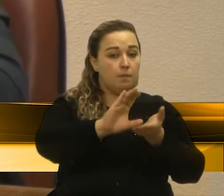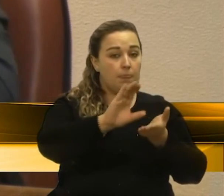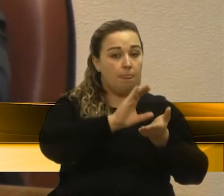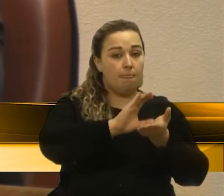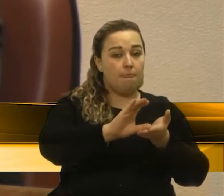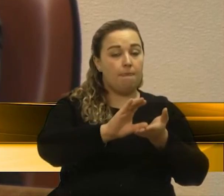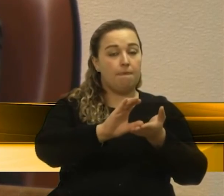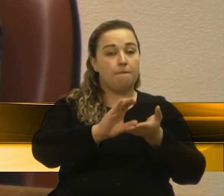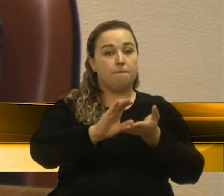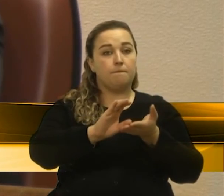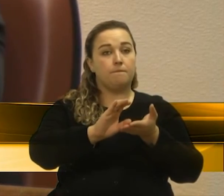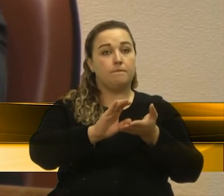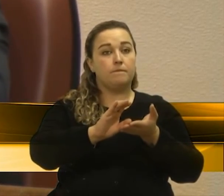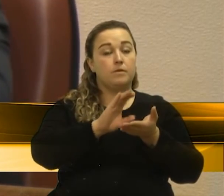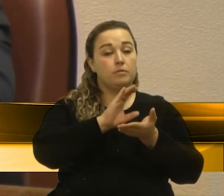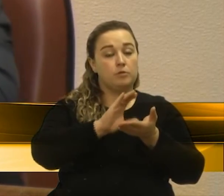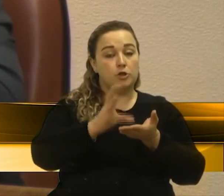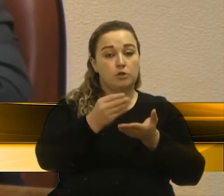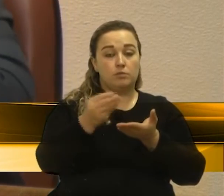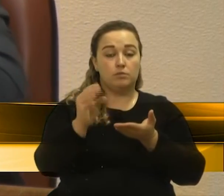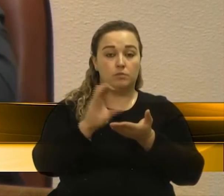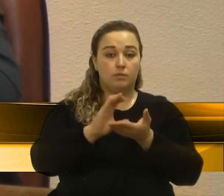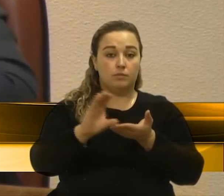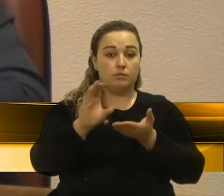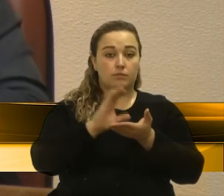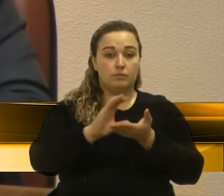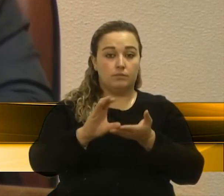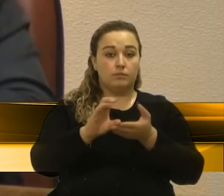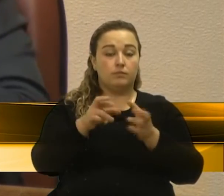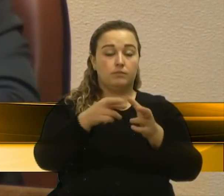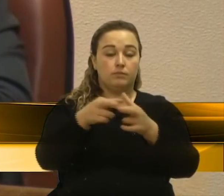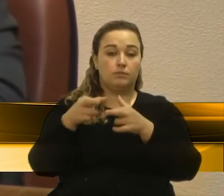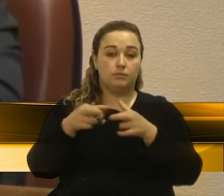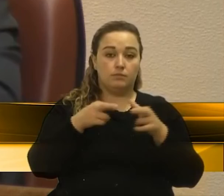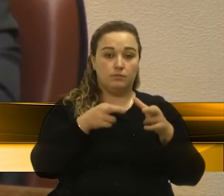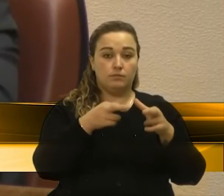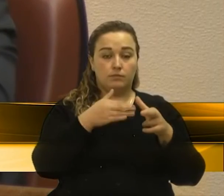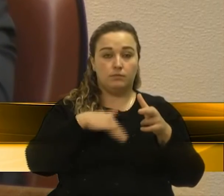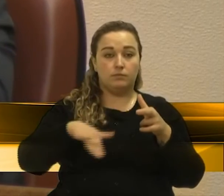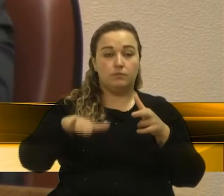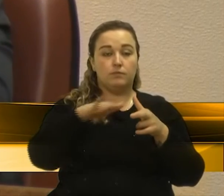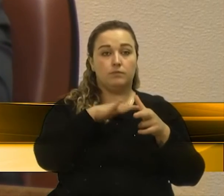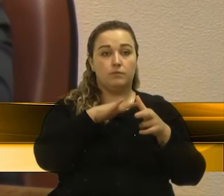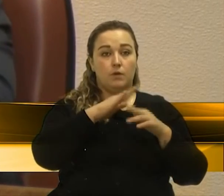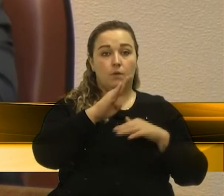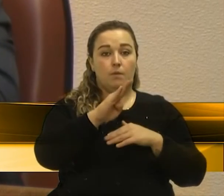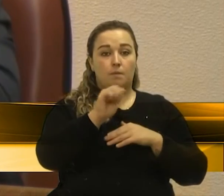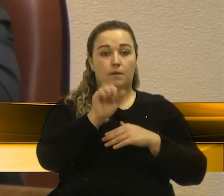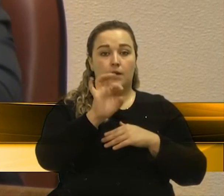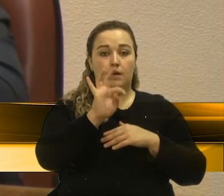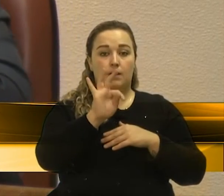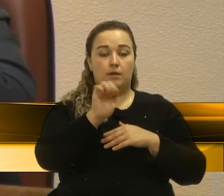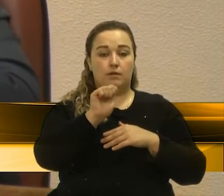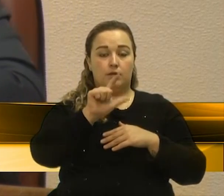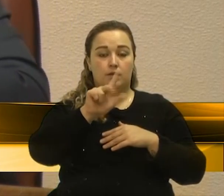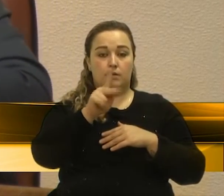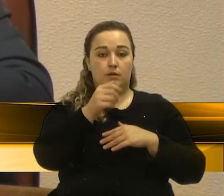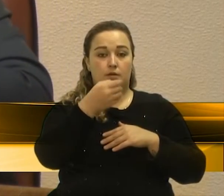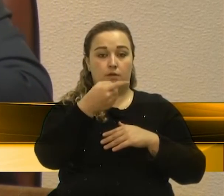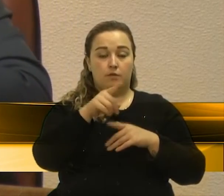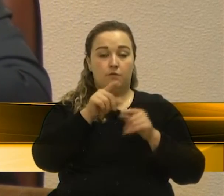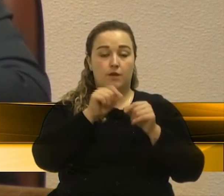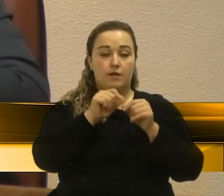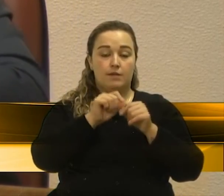muitos empreendimentos à região toda, porque um batalhão de choque vai, sim, fazer um trabalho